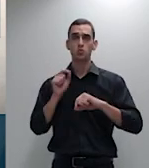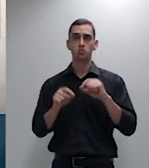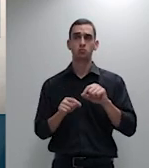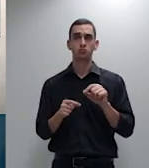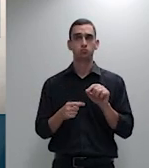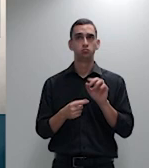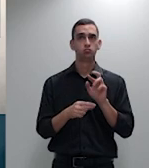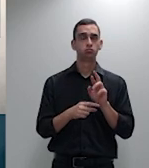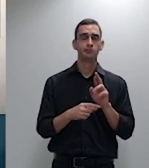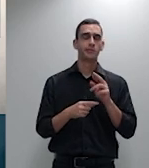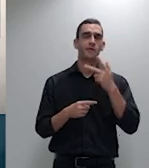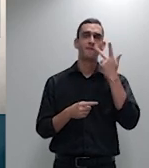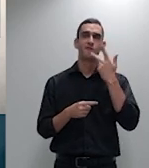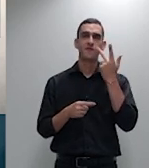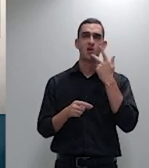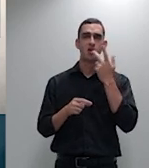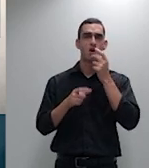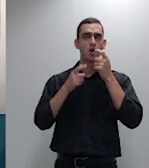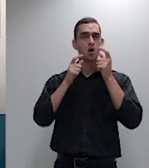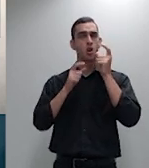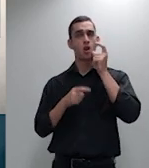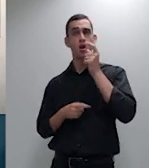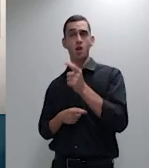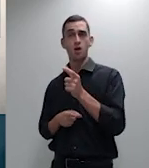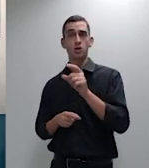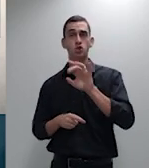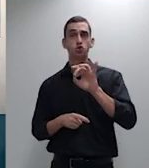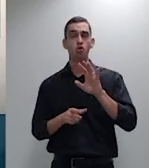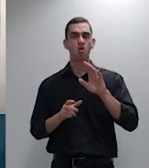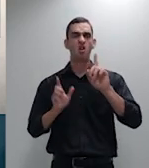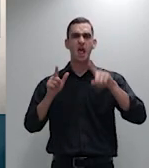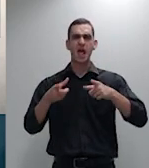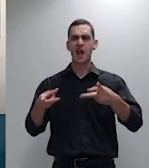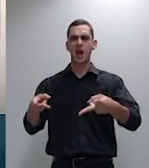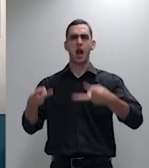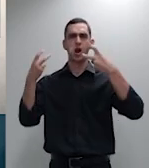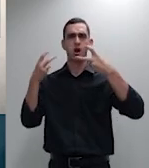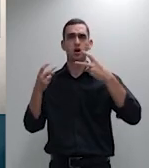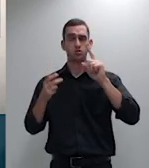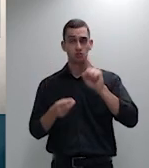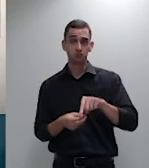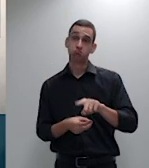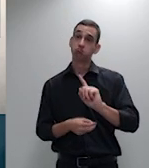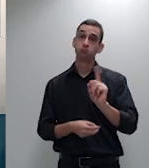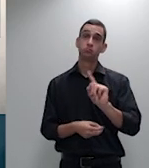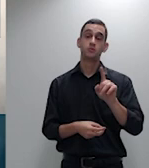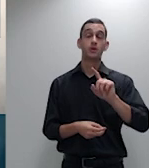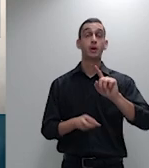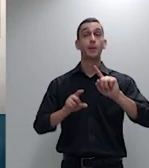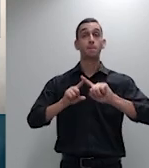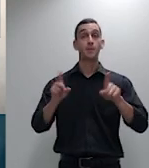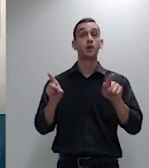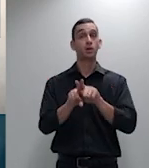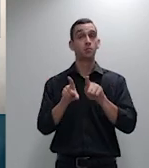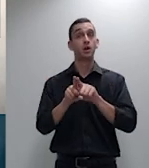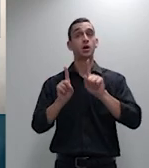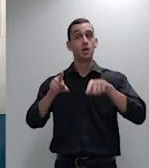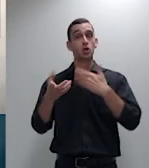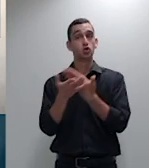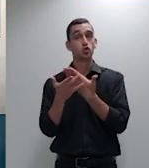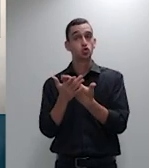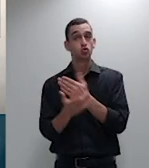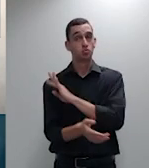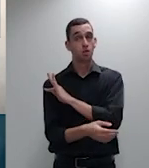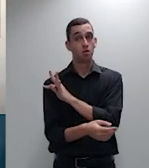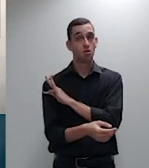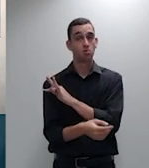sendo necessária então a apresentação pela parte de estudos técnicos atuariais que dentre outras exigências devem